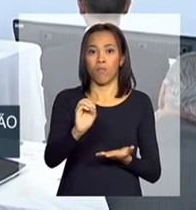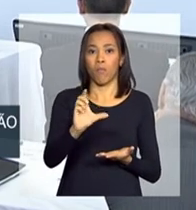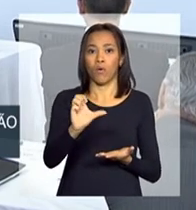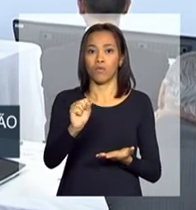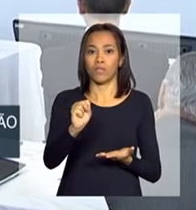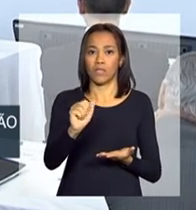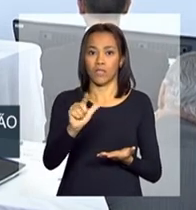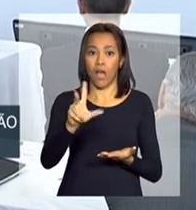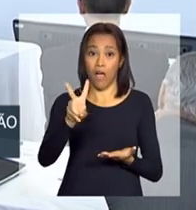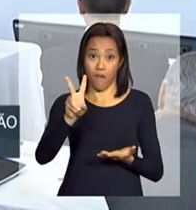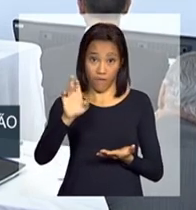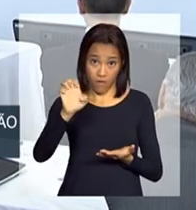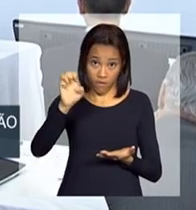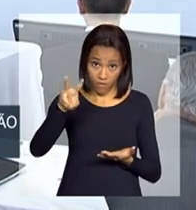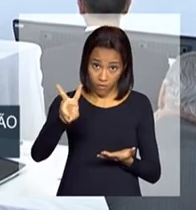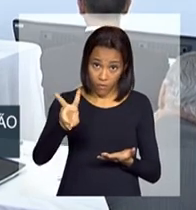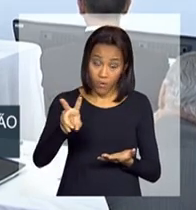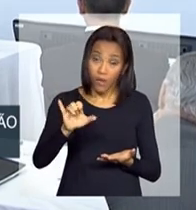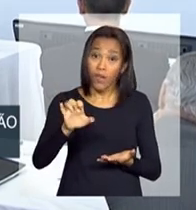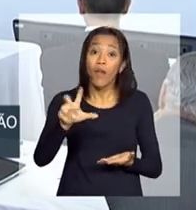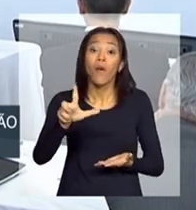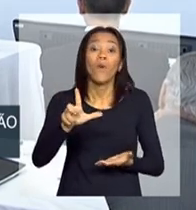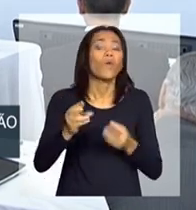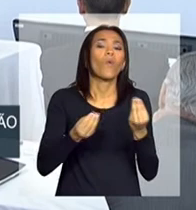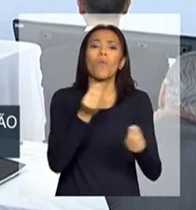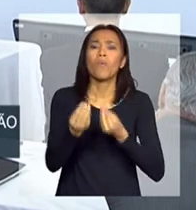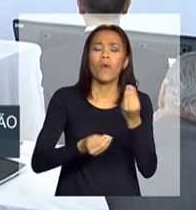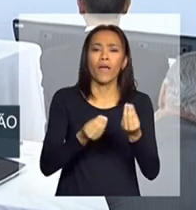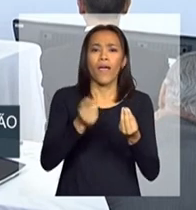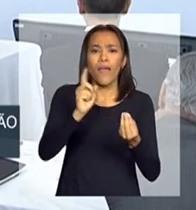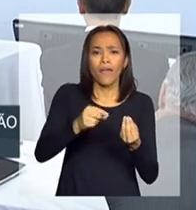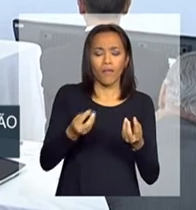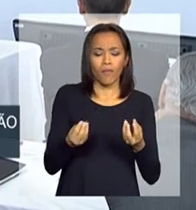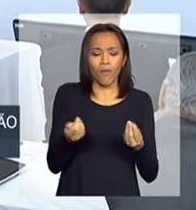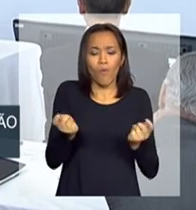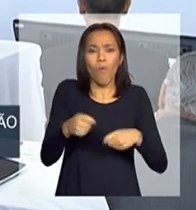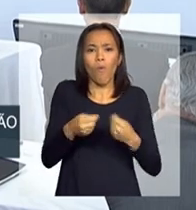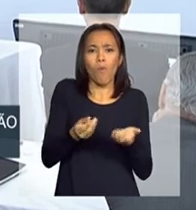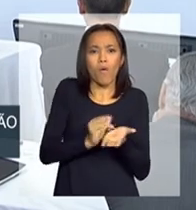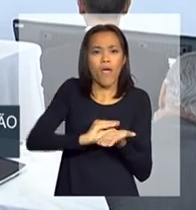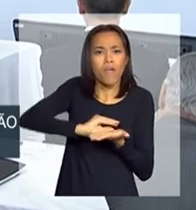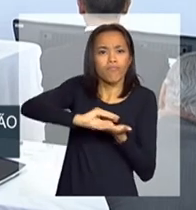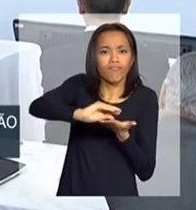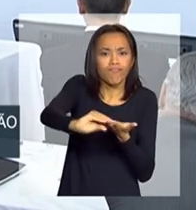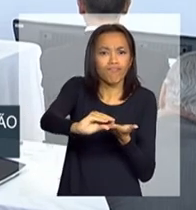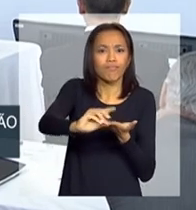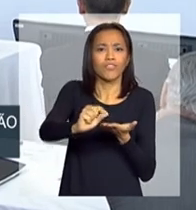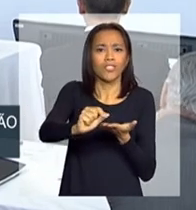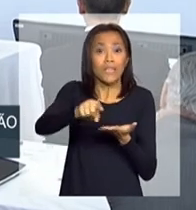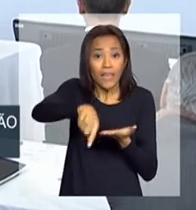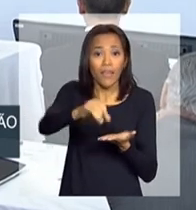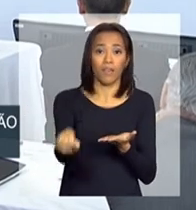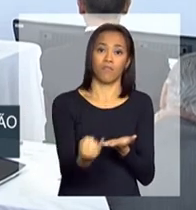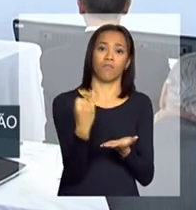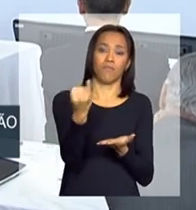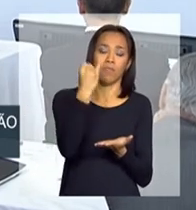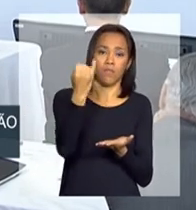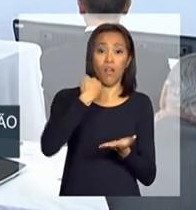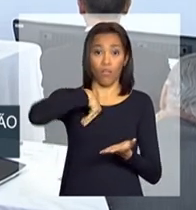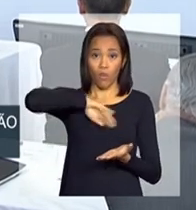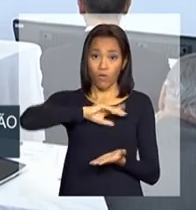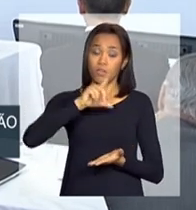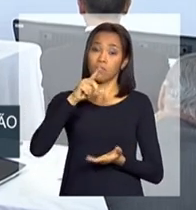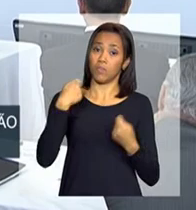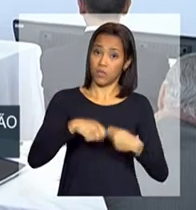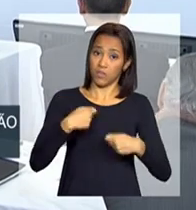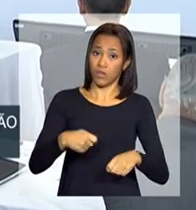quesito recurso reembolsável, é as condições do financiamento que são essenciais. Nós temos de